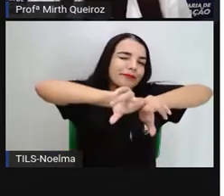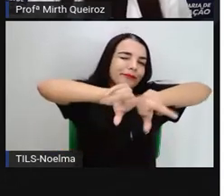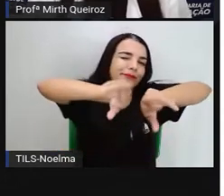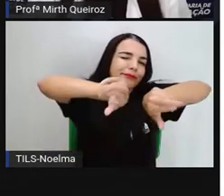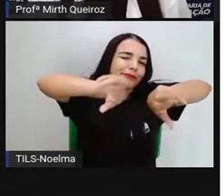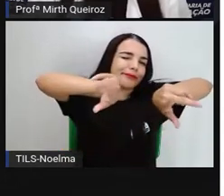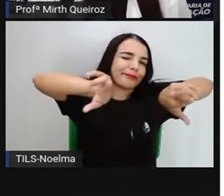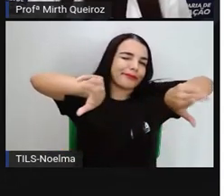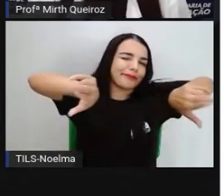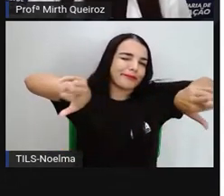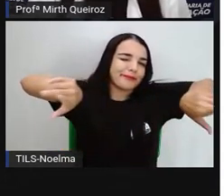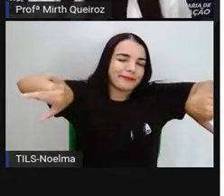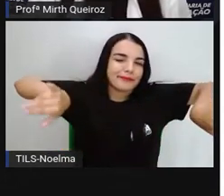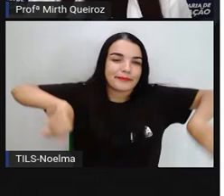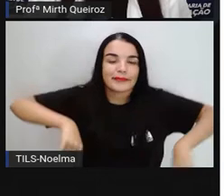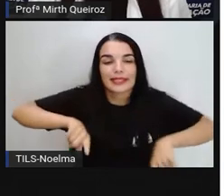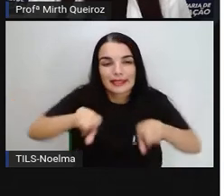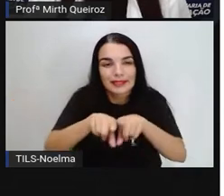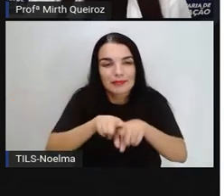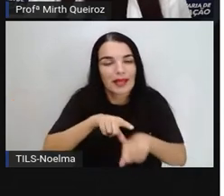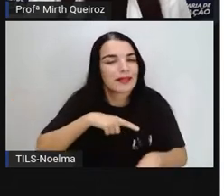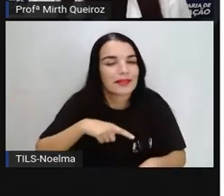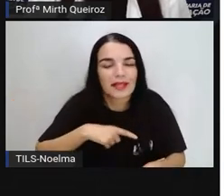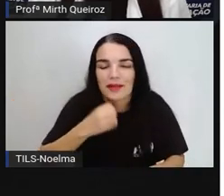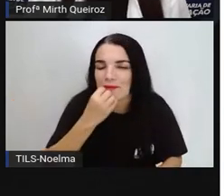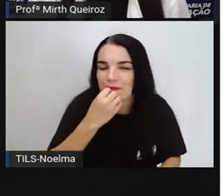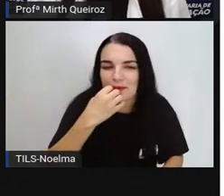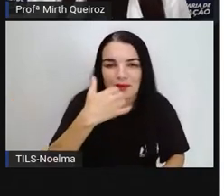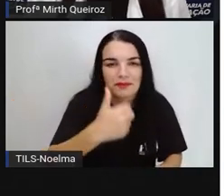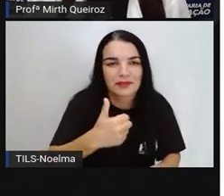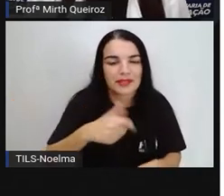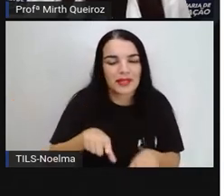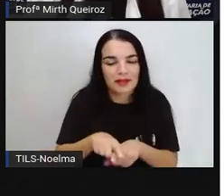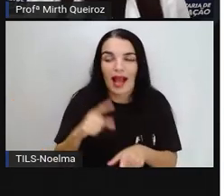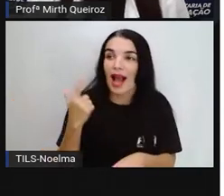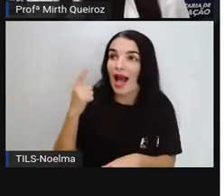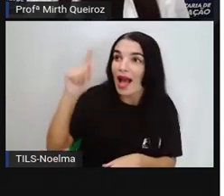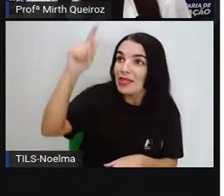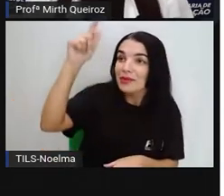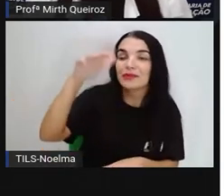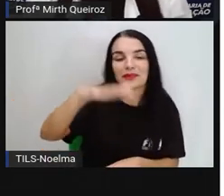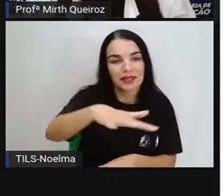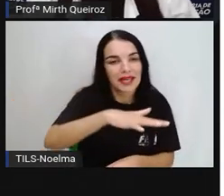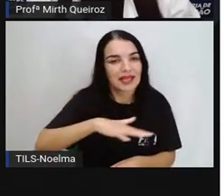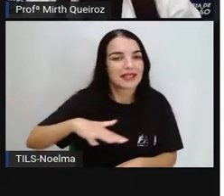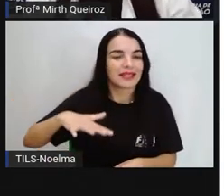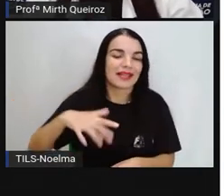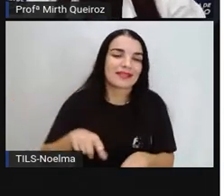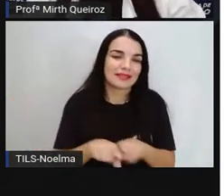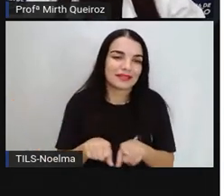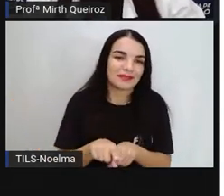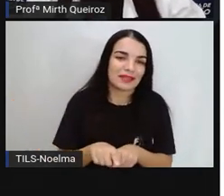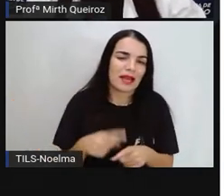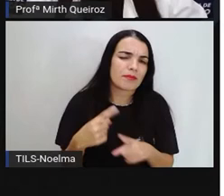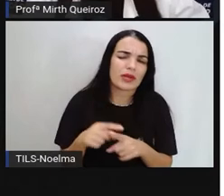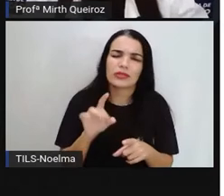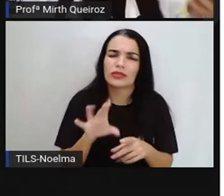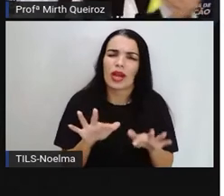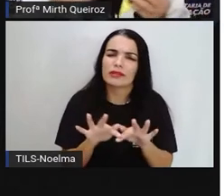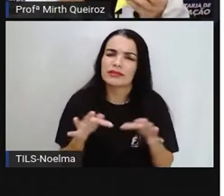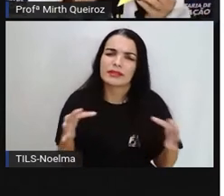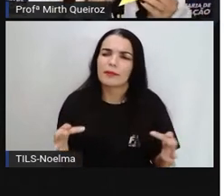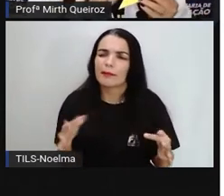E os benefícios dessa atividade, elas são muito importantes. Tanto para adultos, quanto para crianças. Porque não é simplesmente, gente.